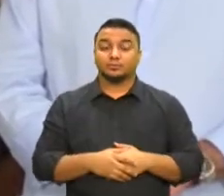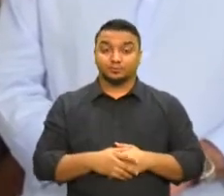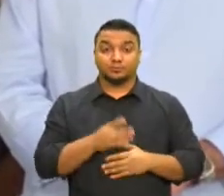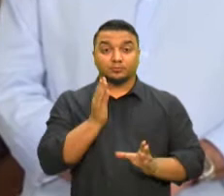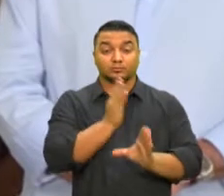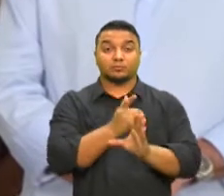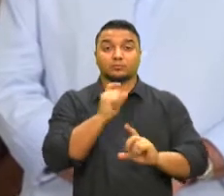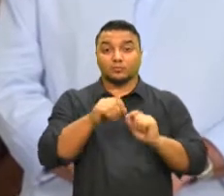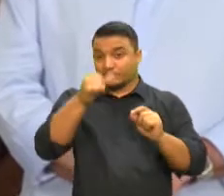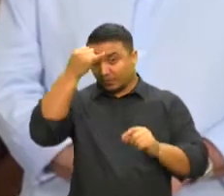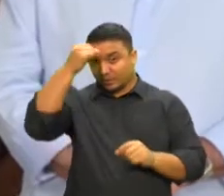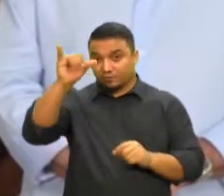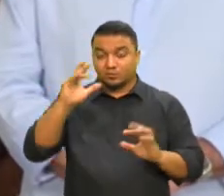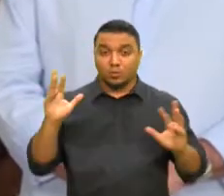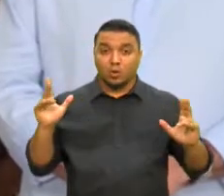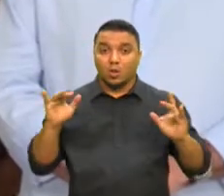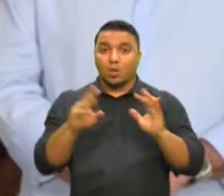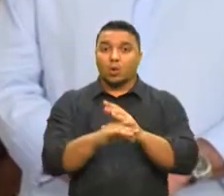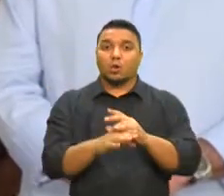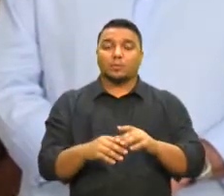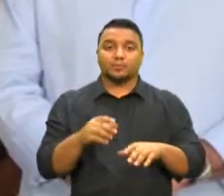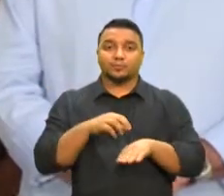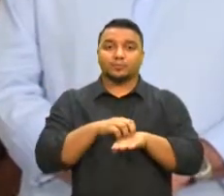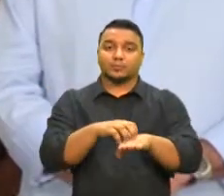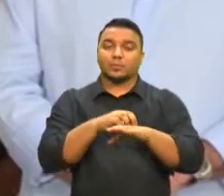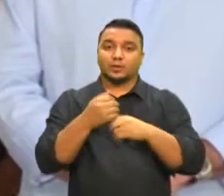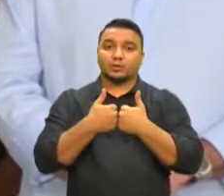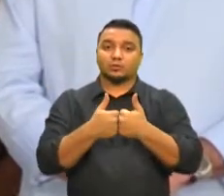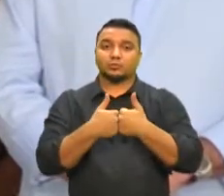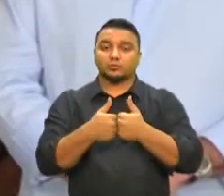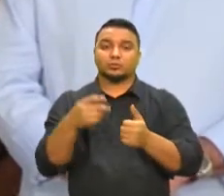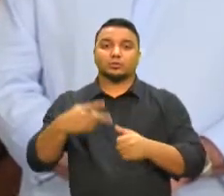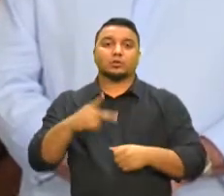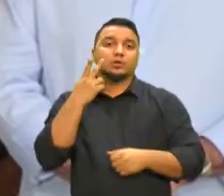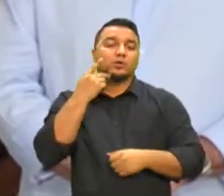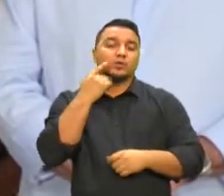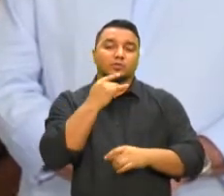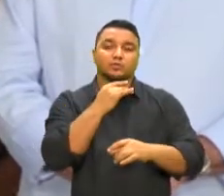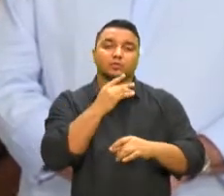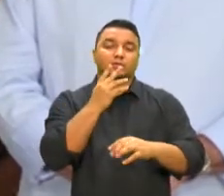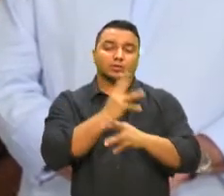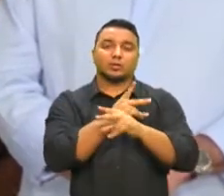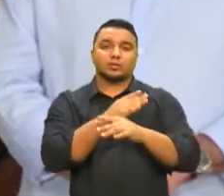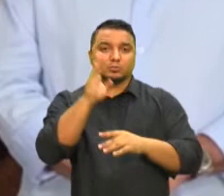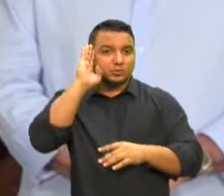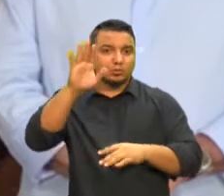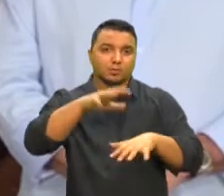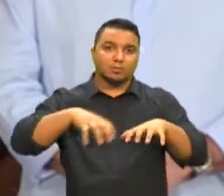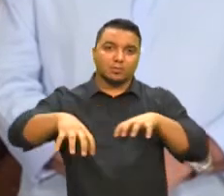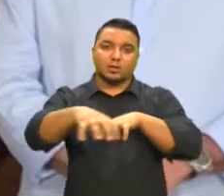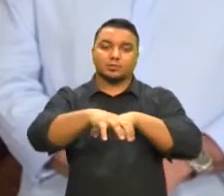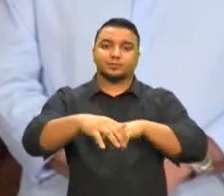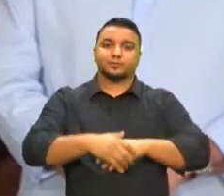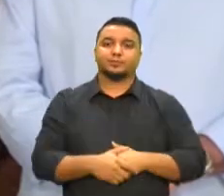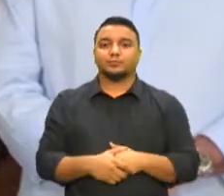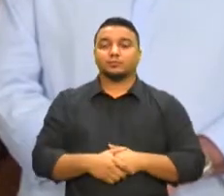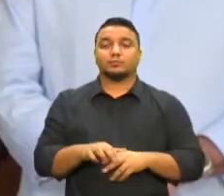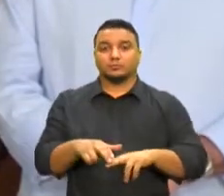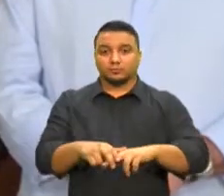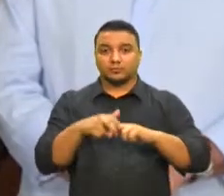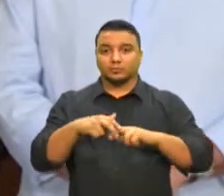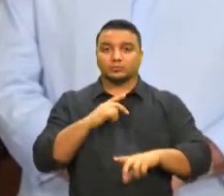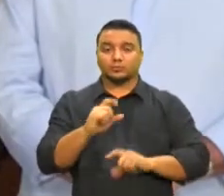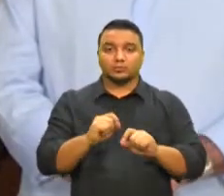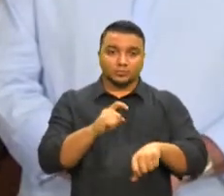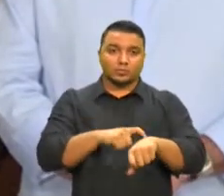para evitar aglomeração no transporte urbano, aqui, principalmente em Fortaleza e na região metropolitana. Então, porque temos horário